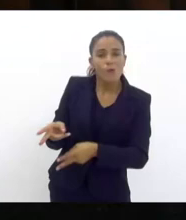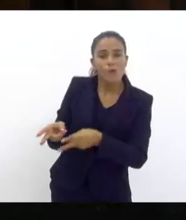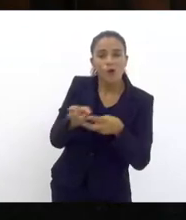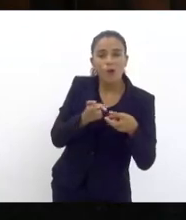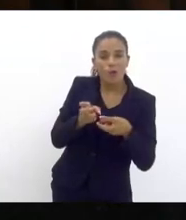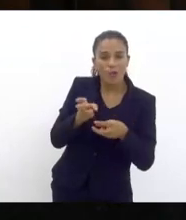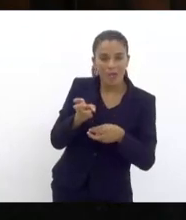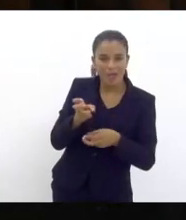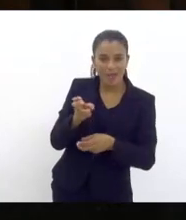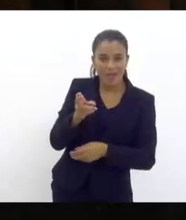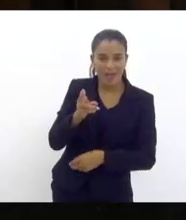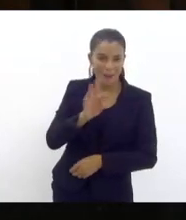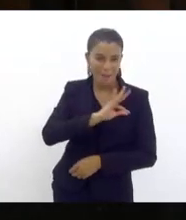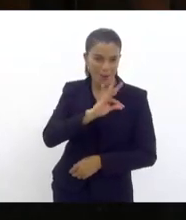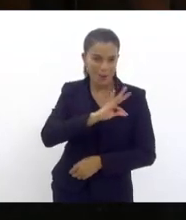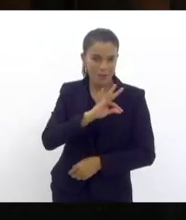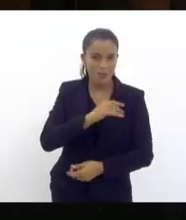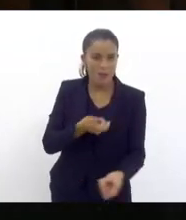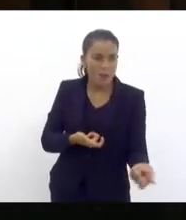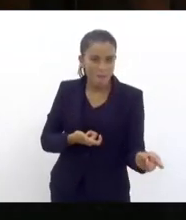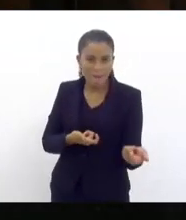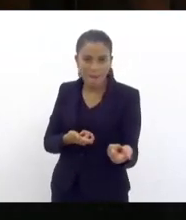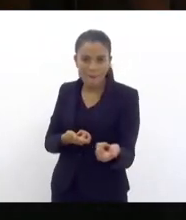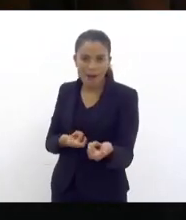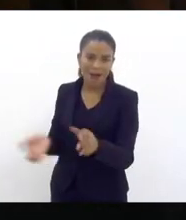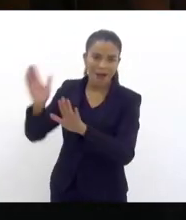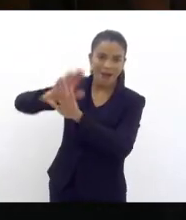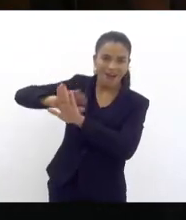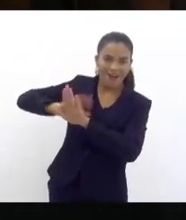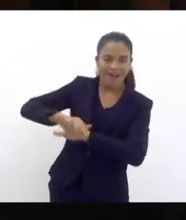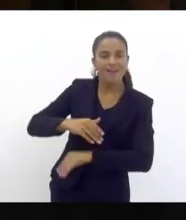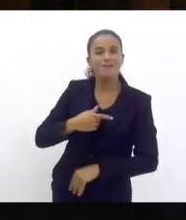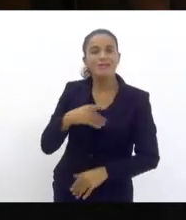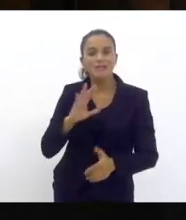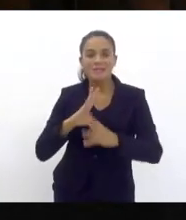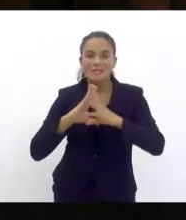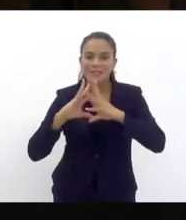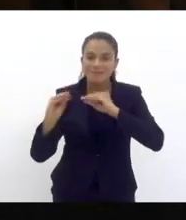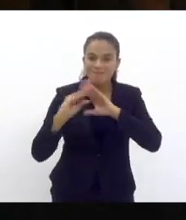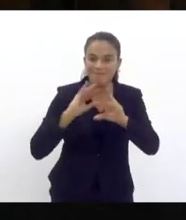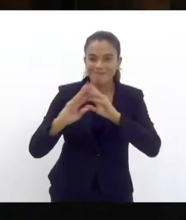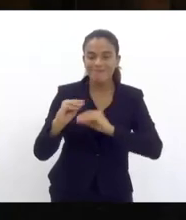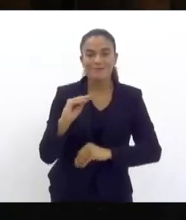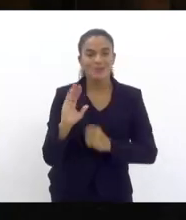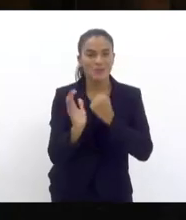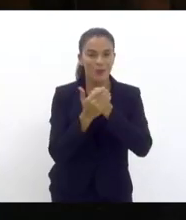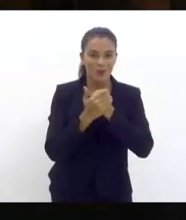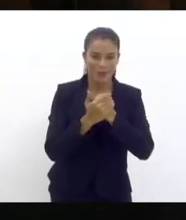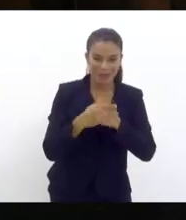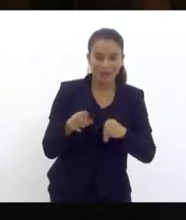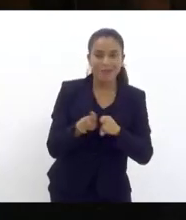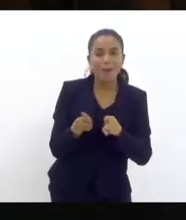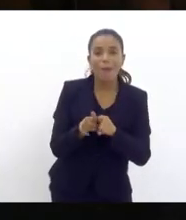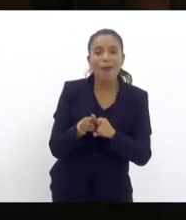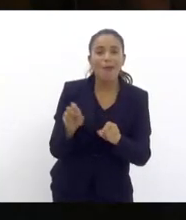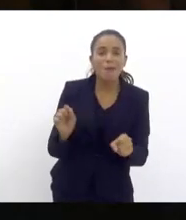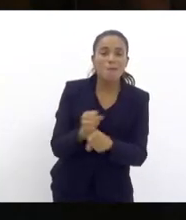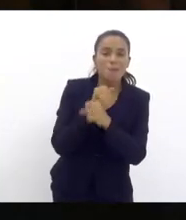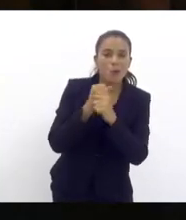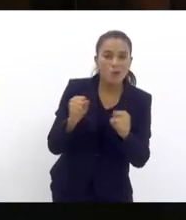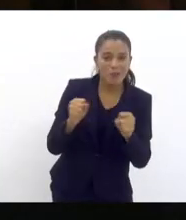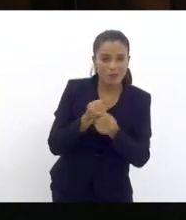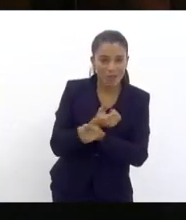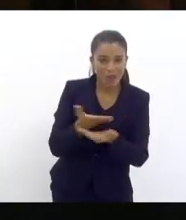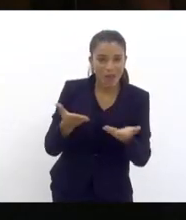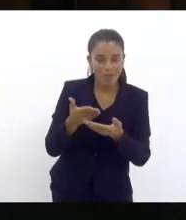como seu braço armado para se esconder atrás deles e inviabilizar a possibilidade de ter no Estado